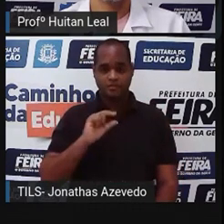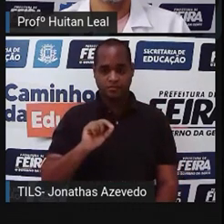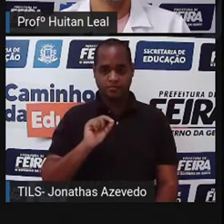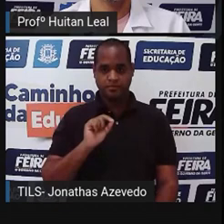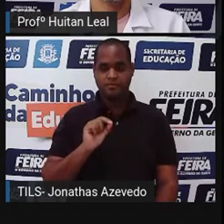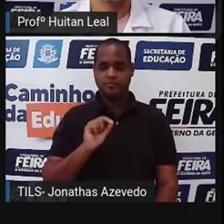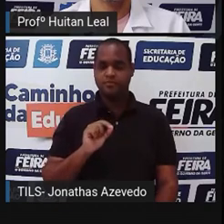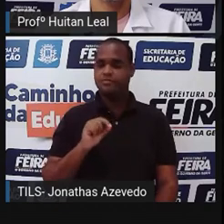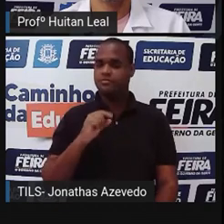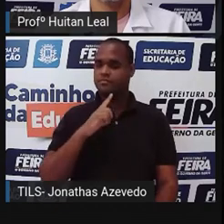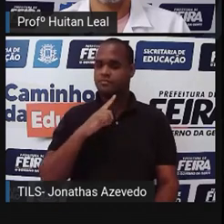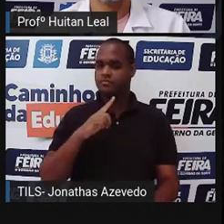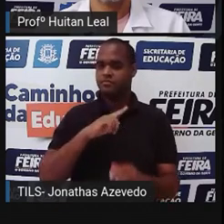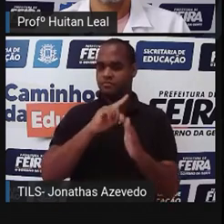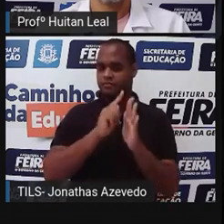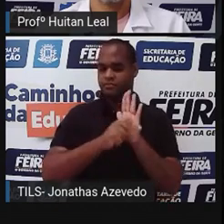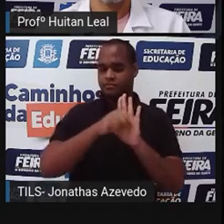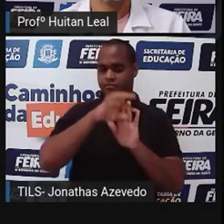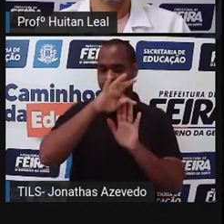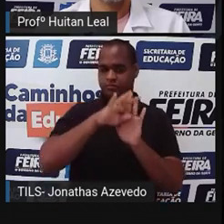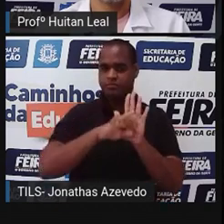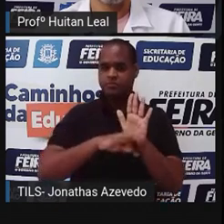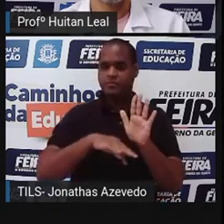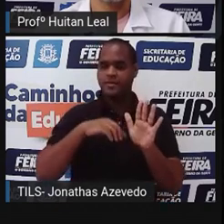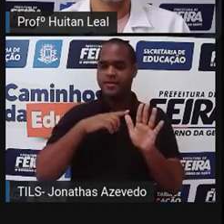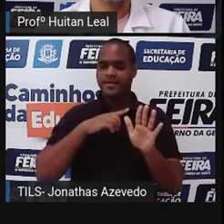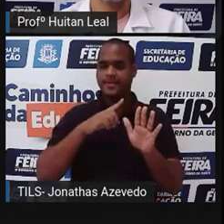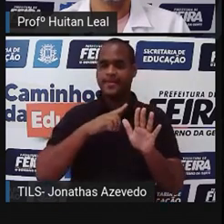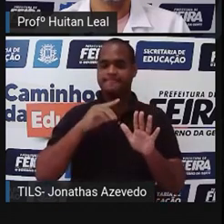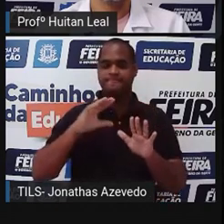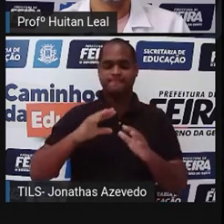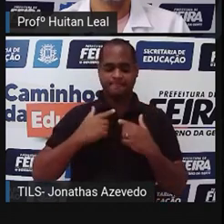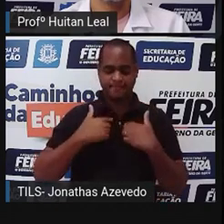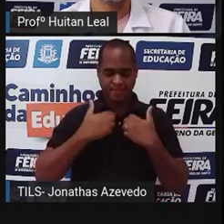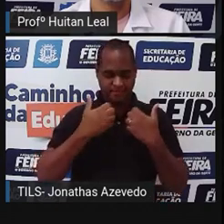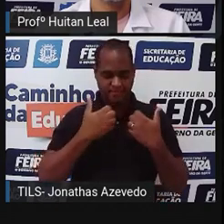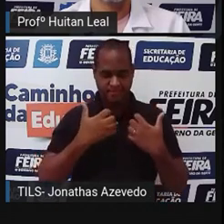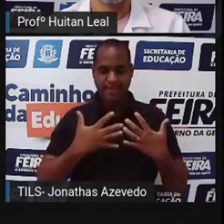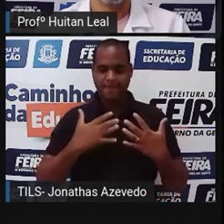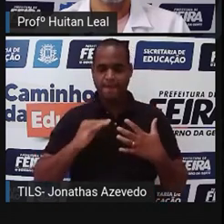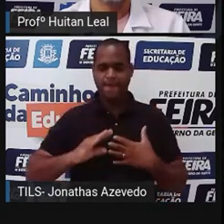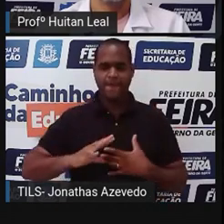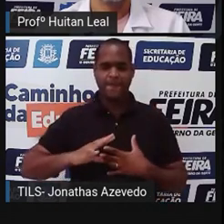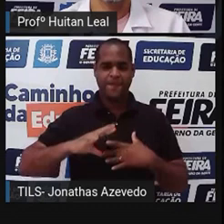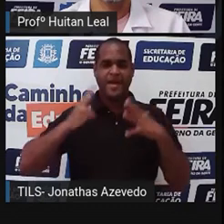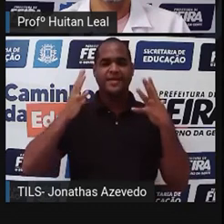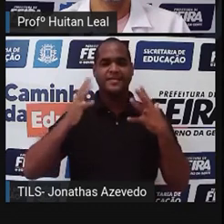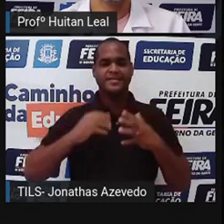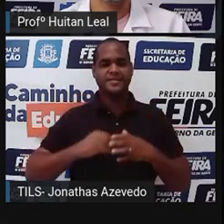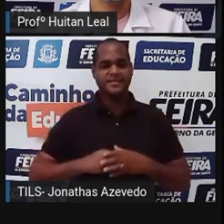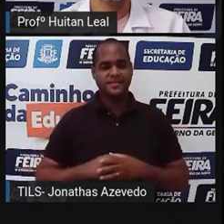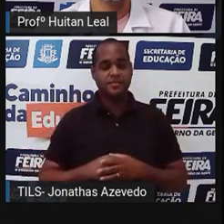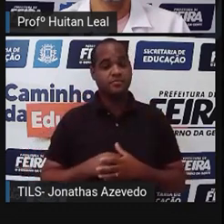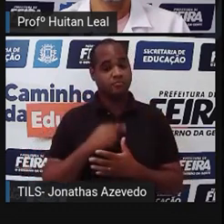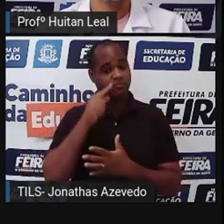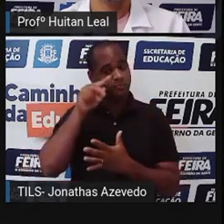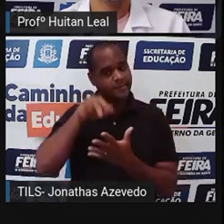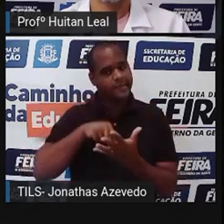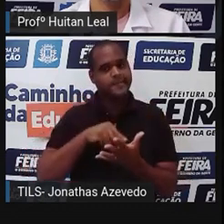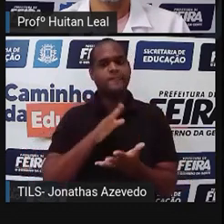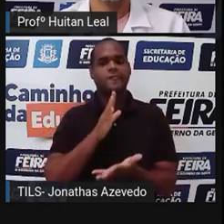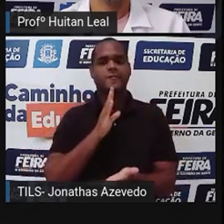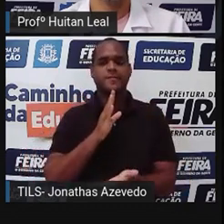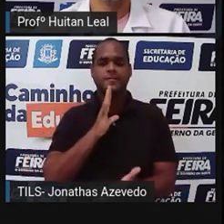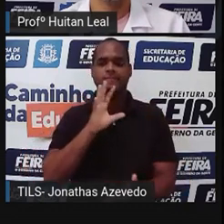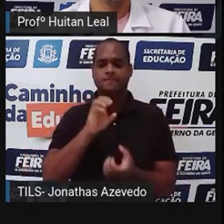vamos falar do gênero textual, conto fantástico. E o que é que nós vamos aprender? Ler, reconhecer e